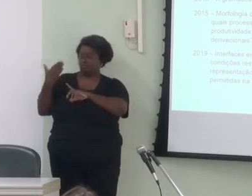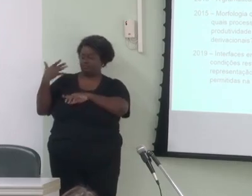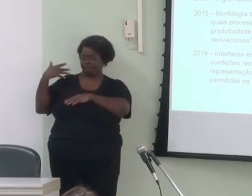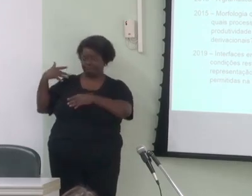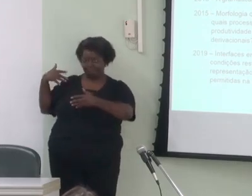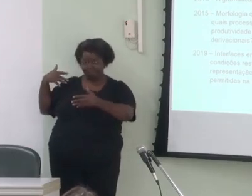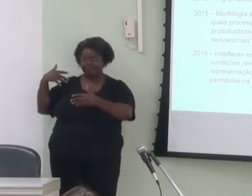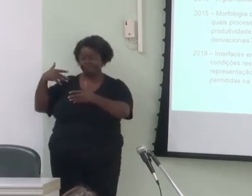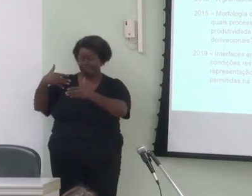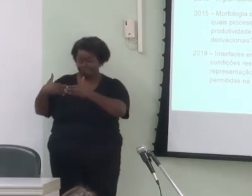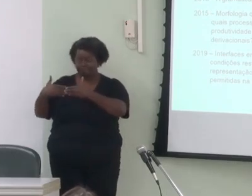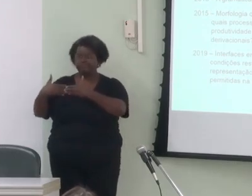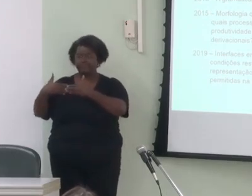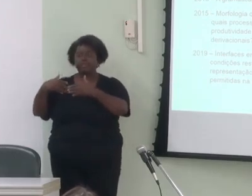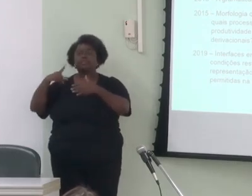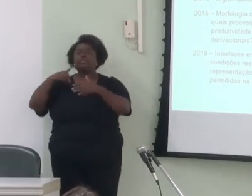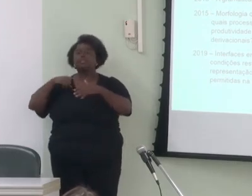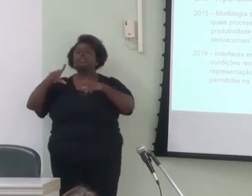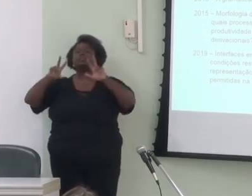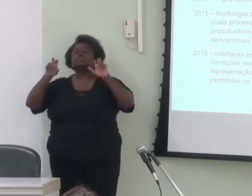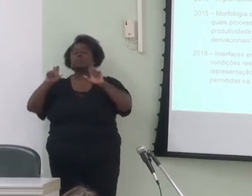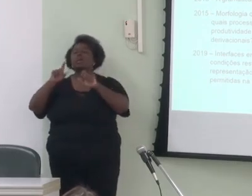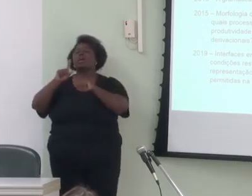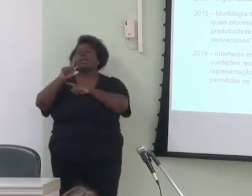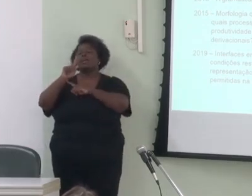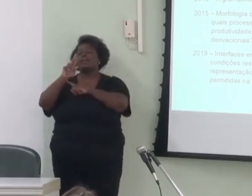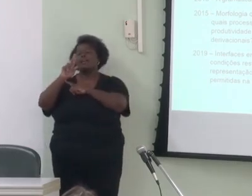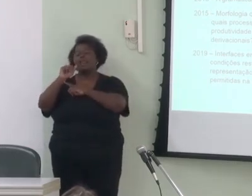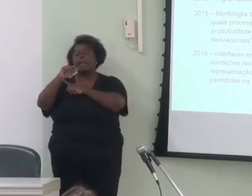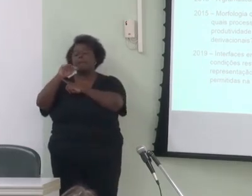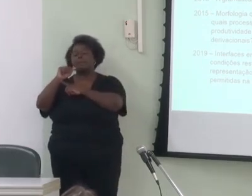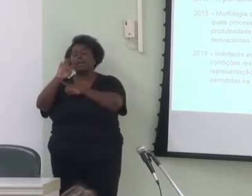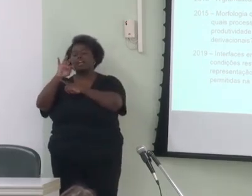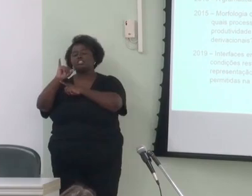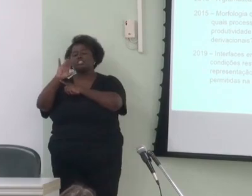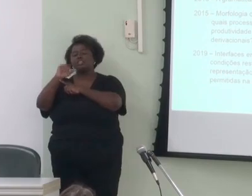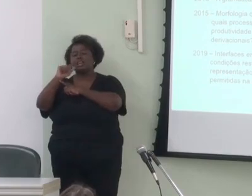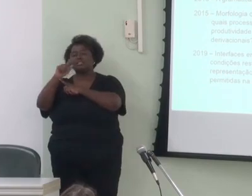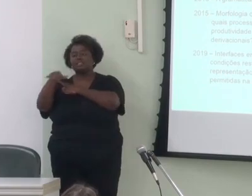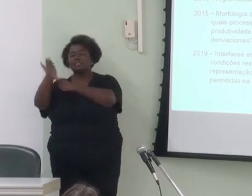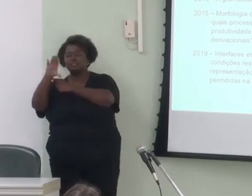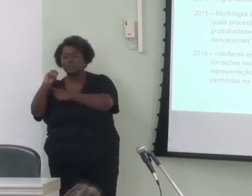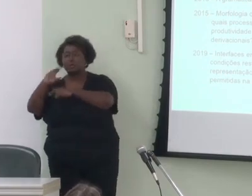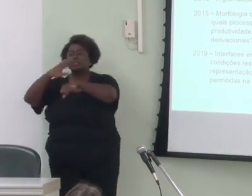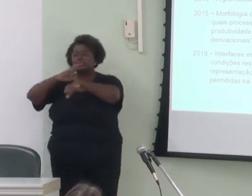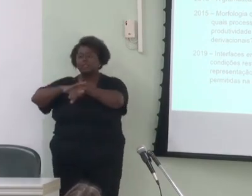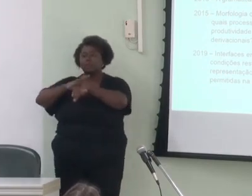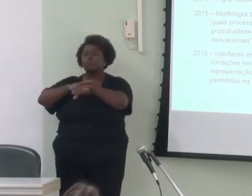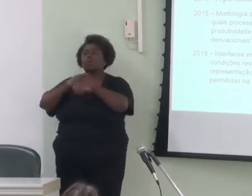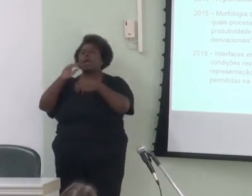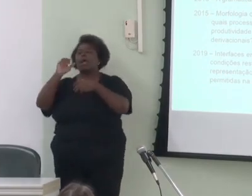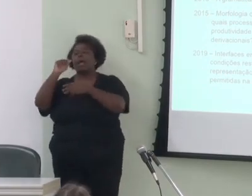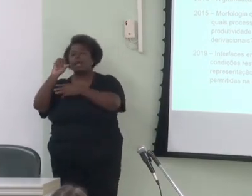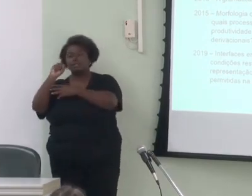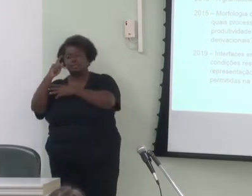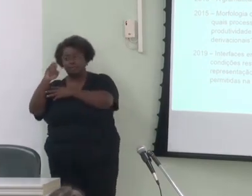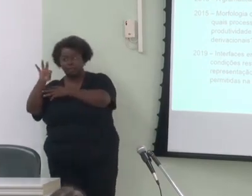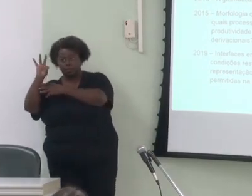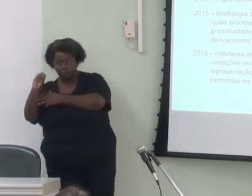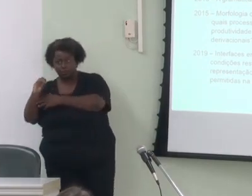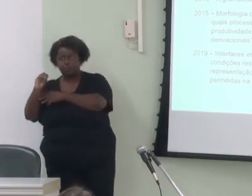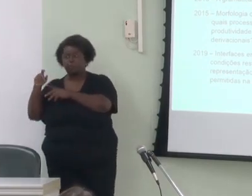nós temos o tema da gramaticalização de tempo, aspecto, modo e modalidade, que é o tema que eu vou apresentar na sequência, a